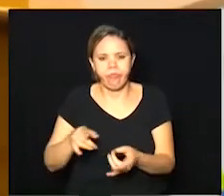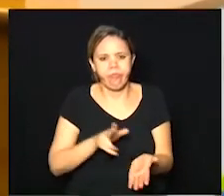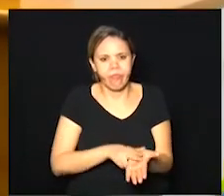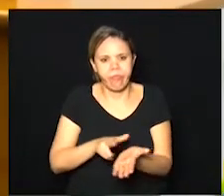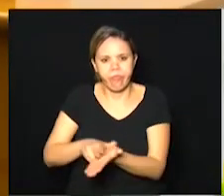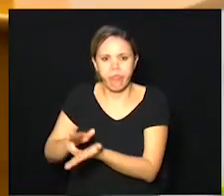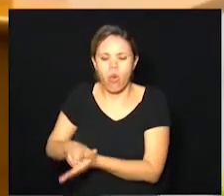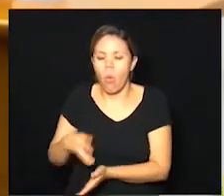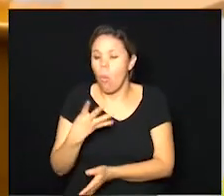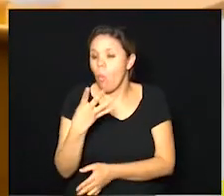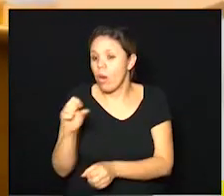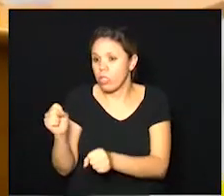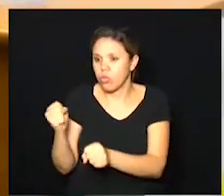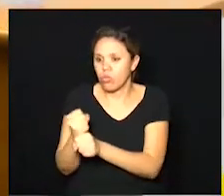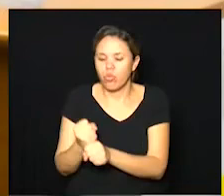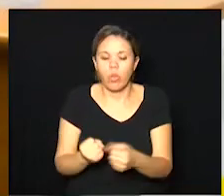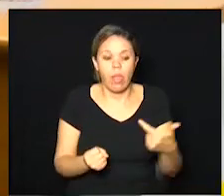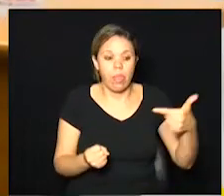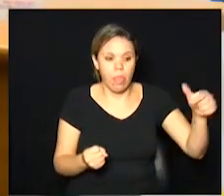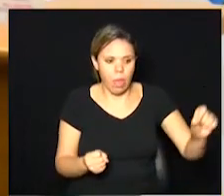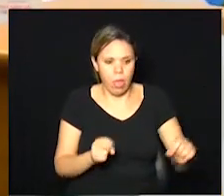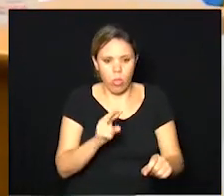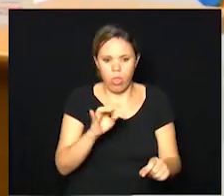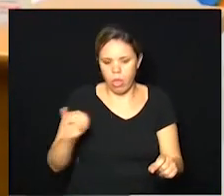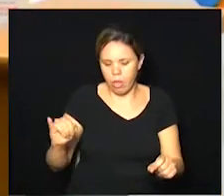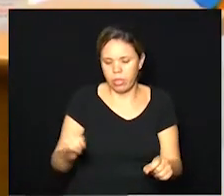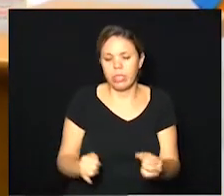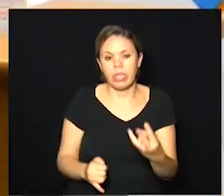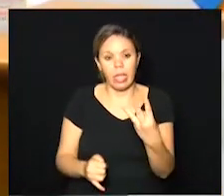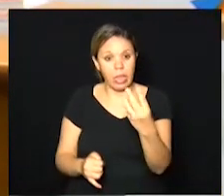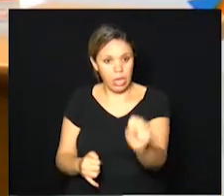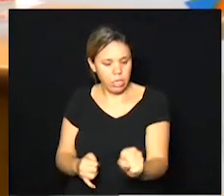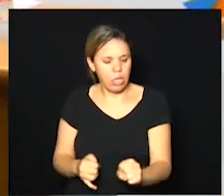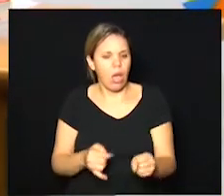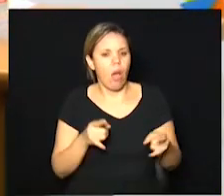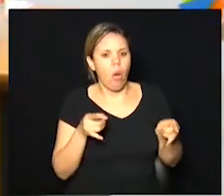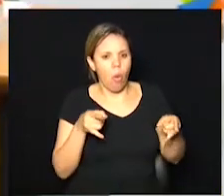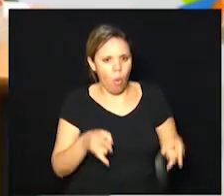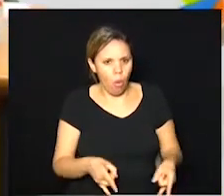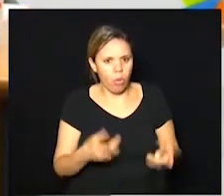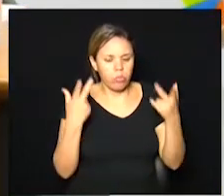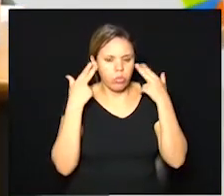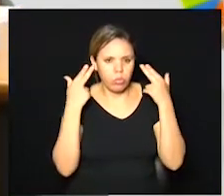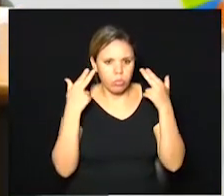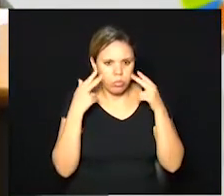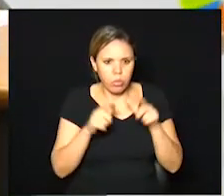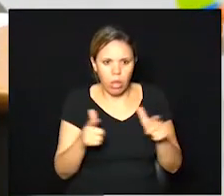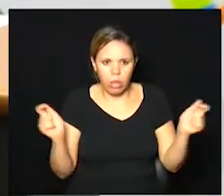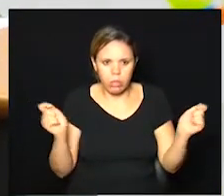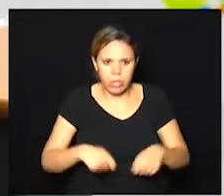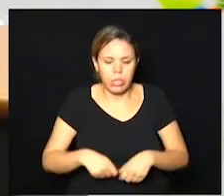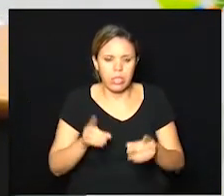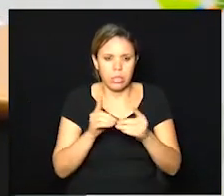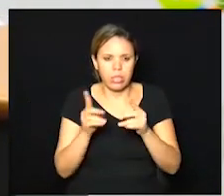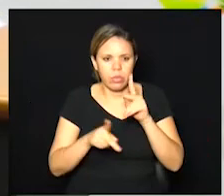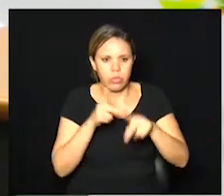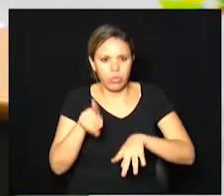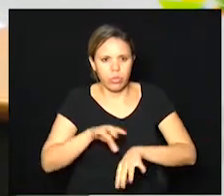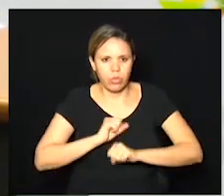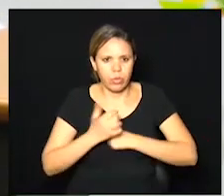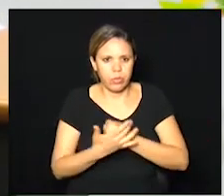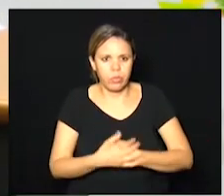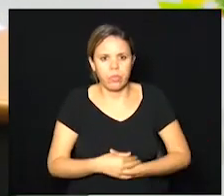todo 48 10 de UTI e 38 de retaguarda para aumentar a nossa capacidade de assistência